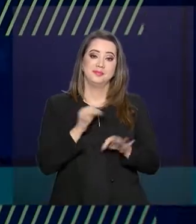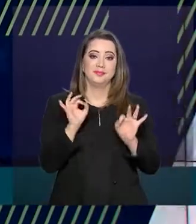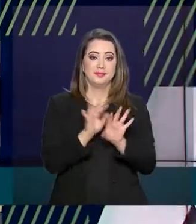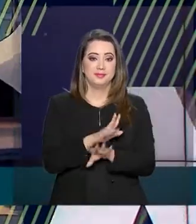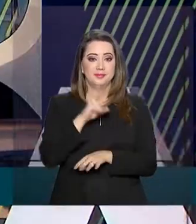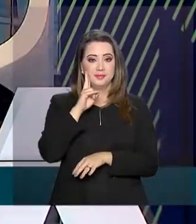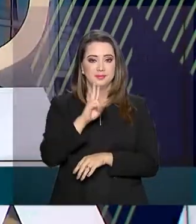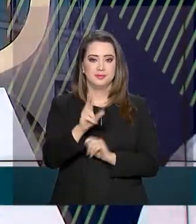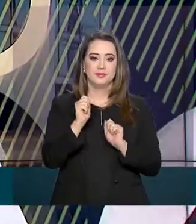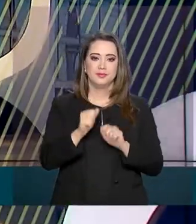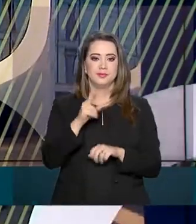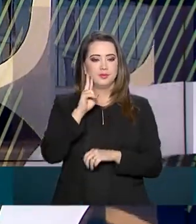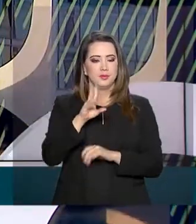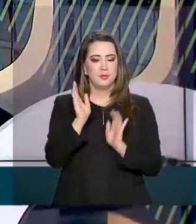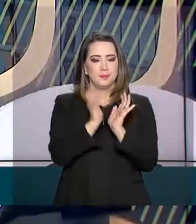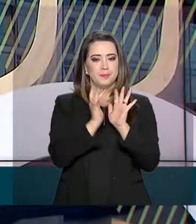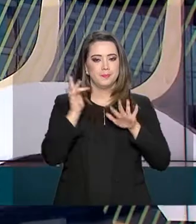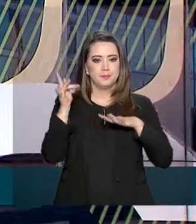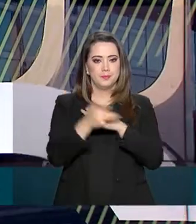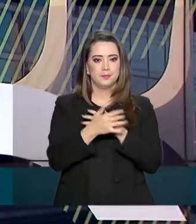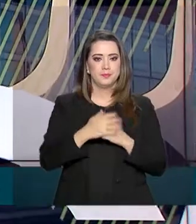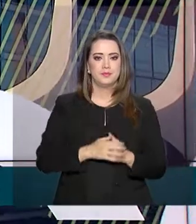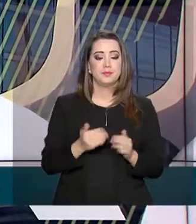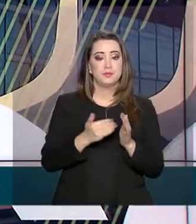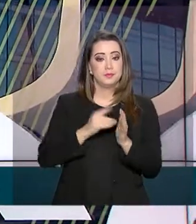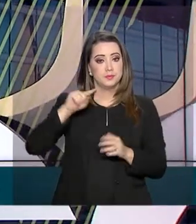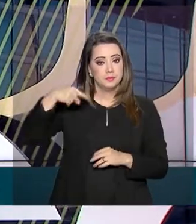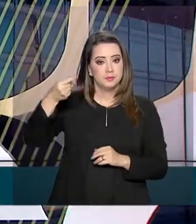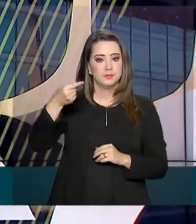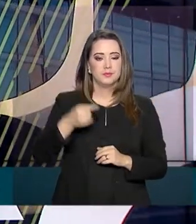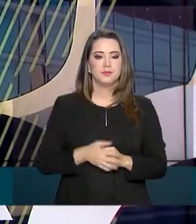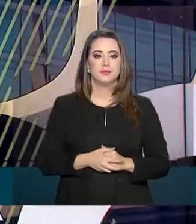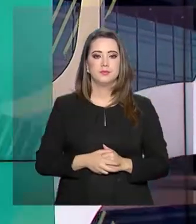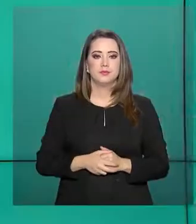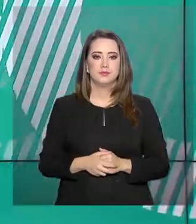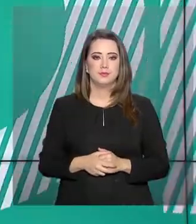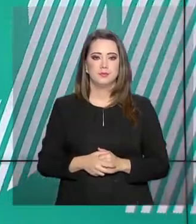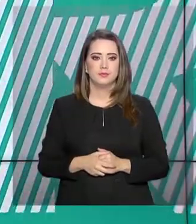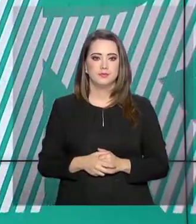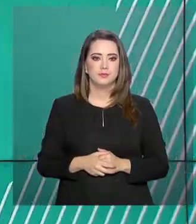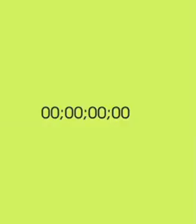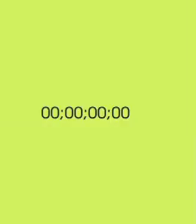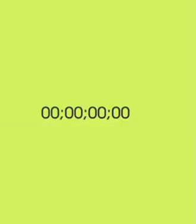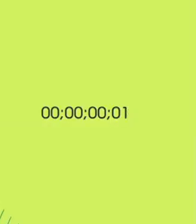termina aqui. Você pode nos acompanhar pelas redes sociais. Até a próxima edição.